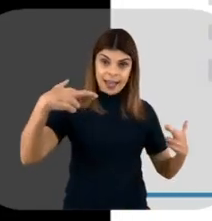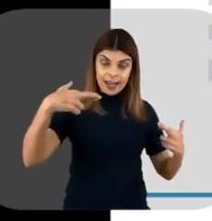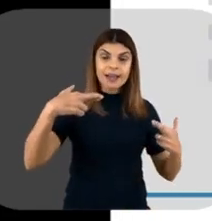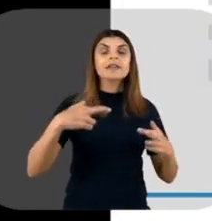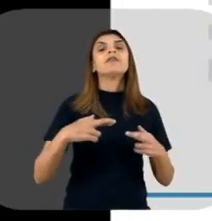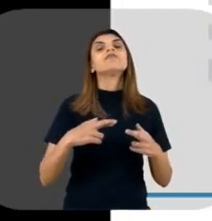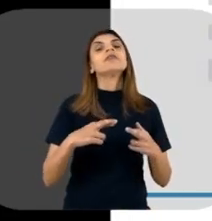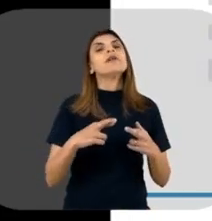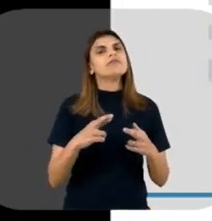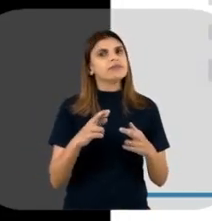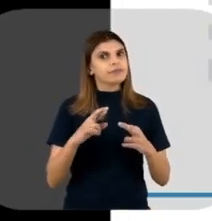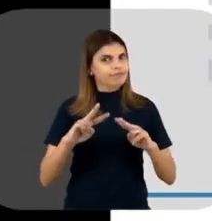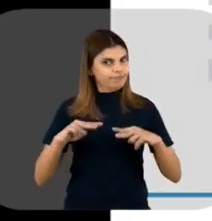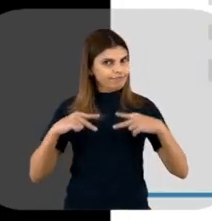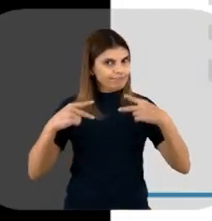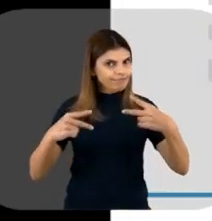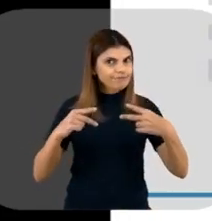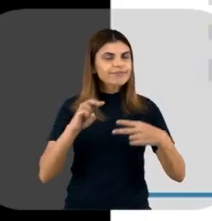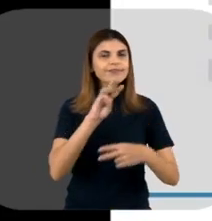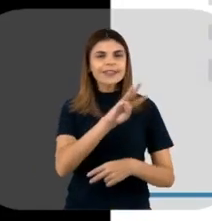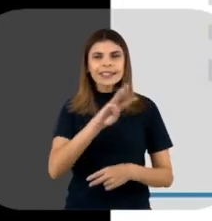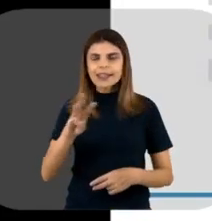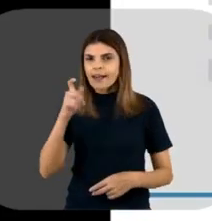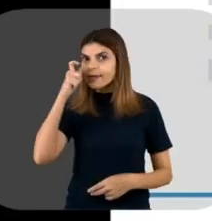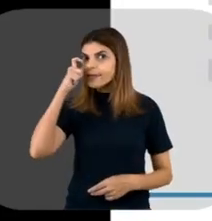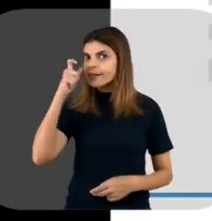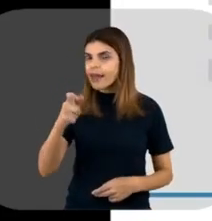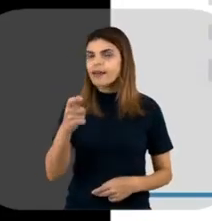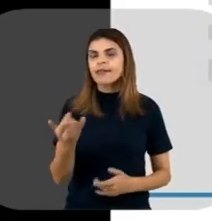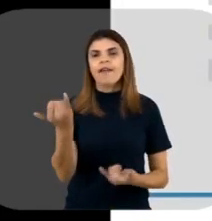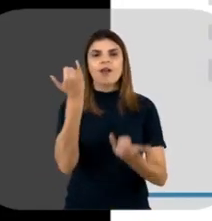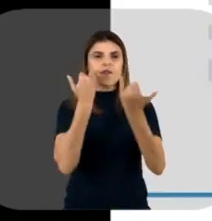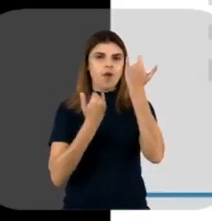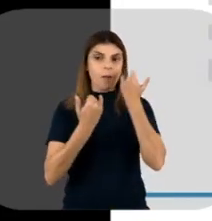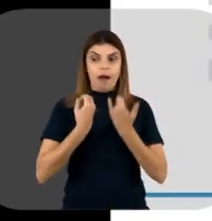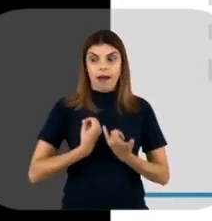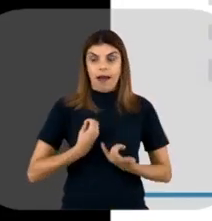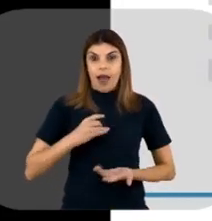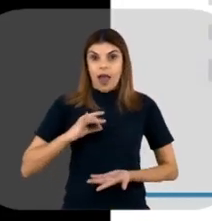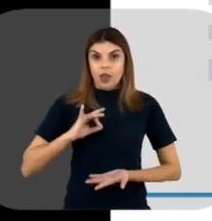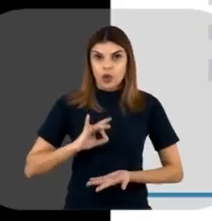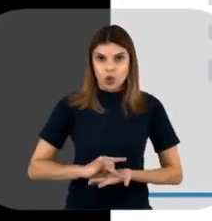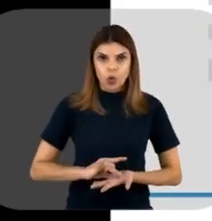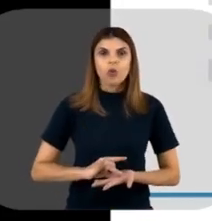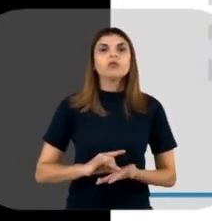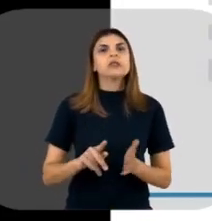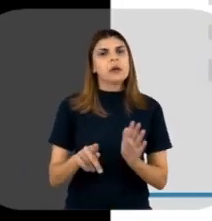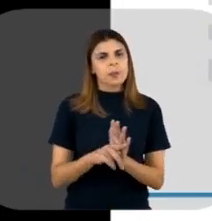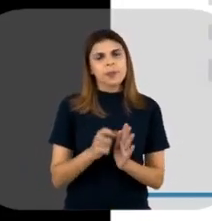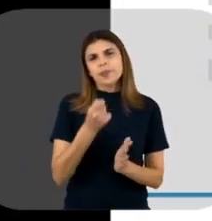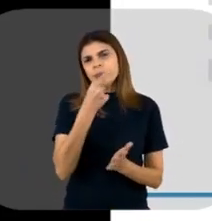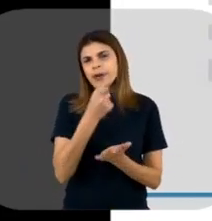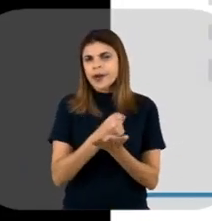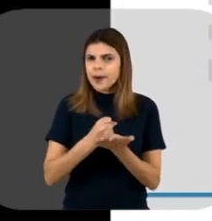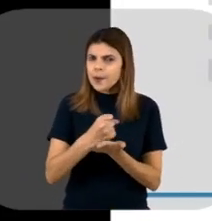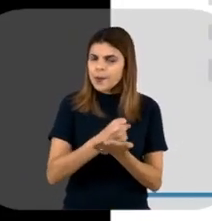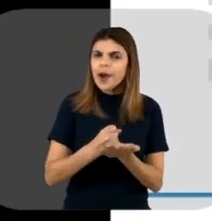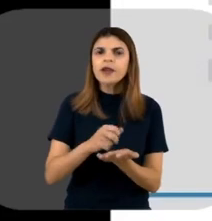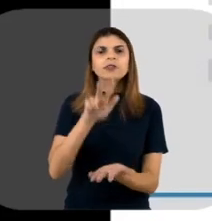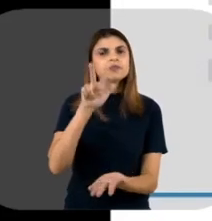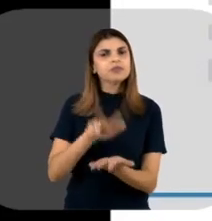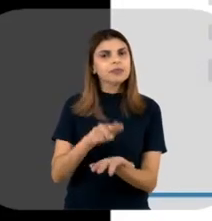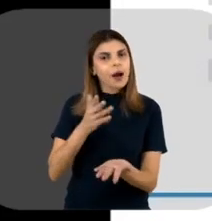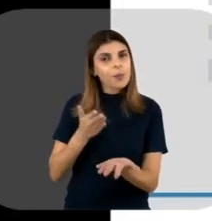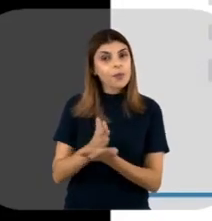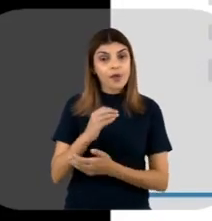mensageiro. Então, é um site bem interessante para se manter atualizado. Tem até informações já de biofármacos que foram